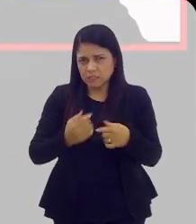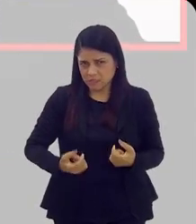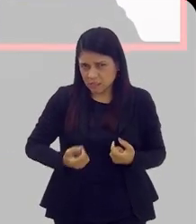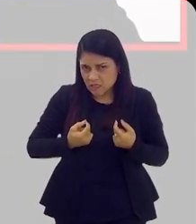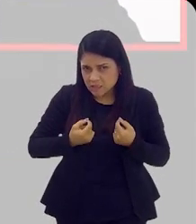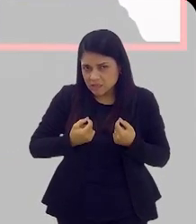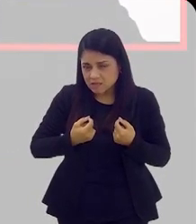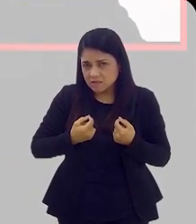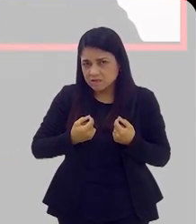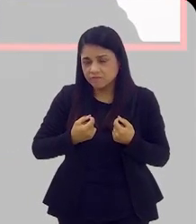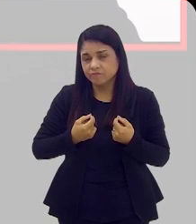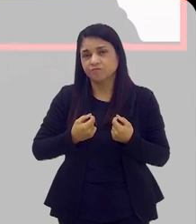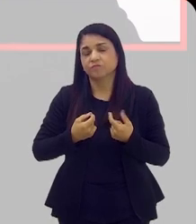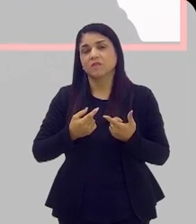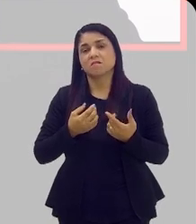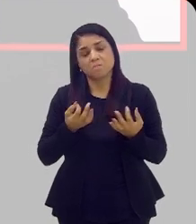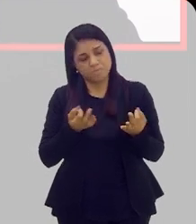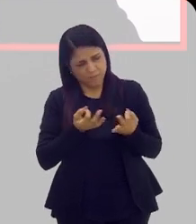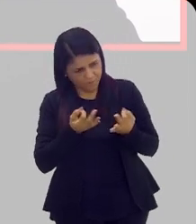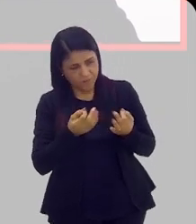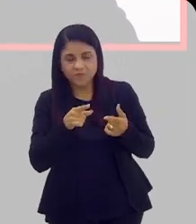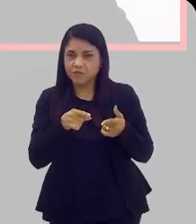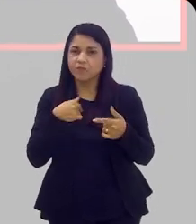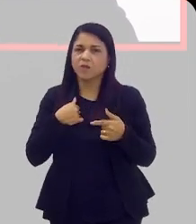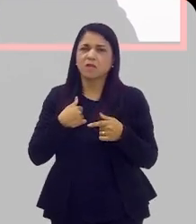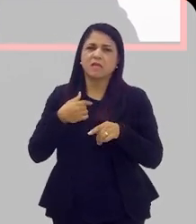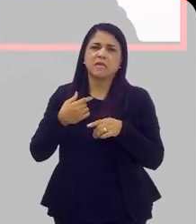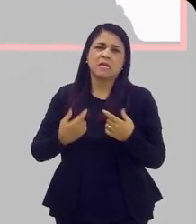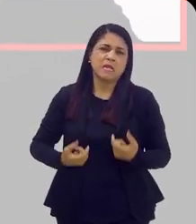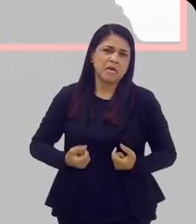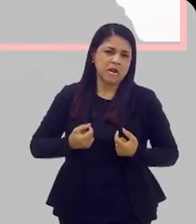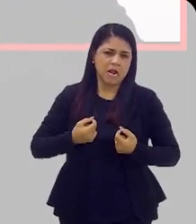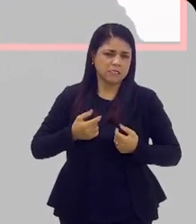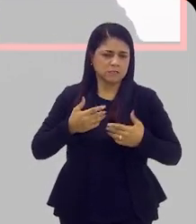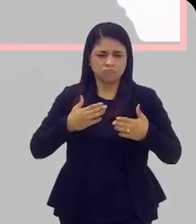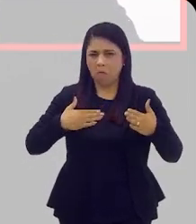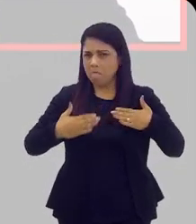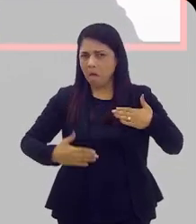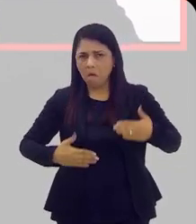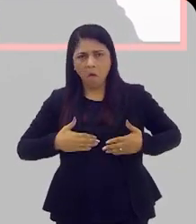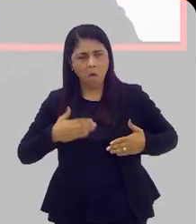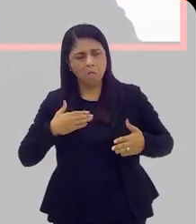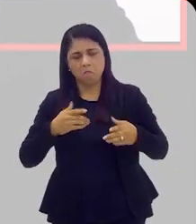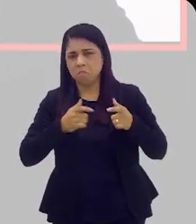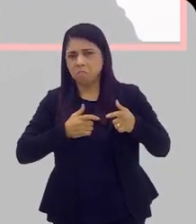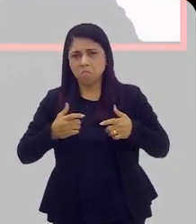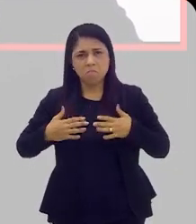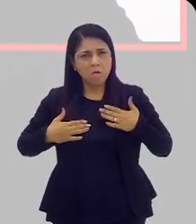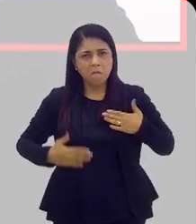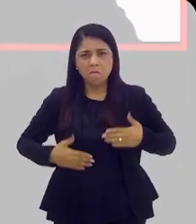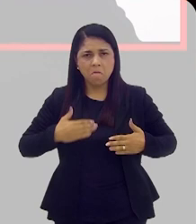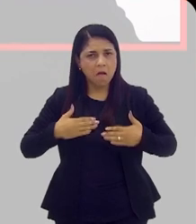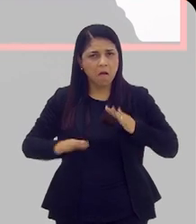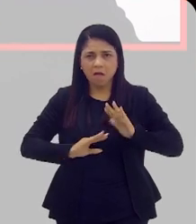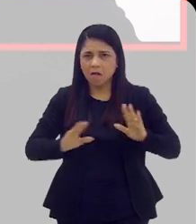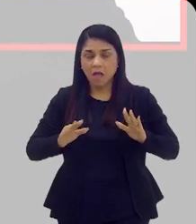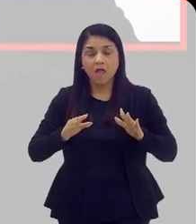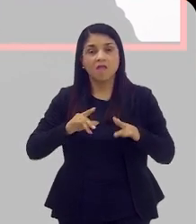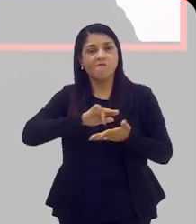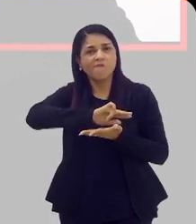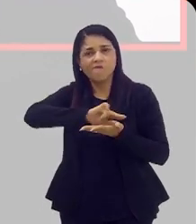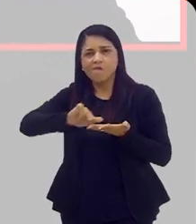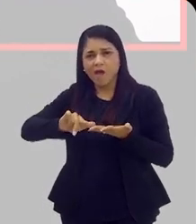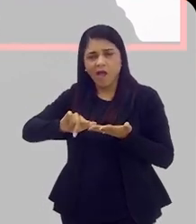Perfeito. O câncer, de uma forma geral, não importa onde seja o câncer, na grande maioria das vezes, ele é